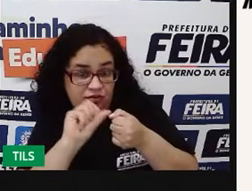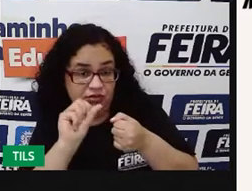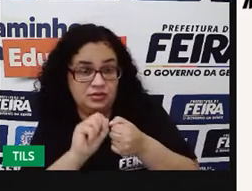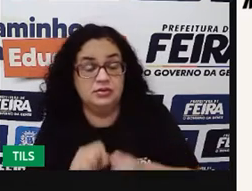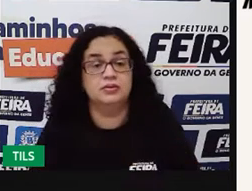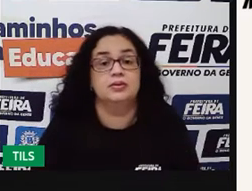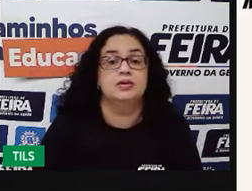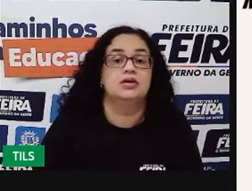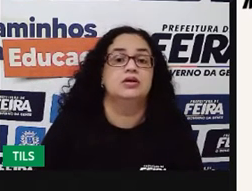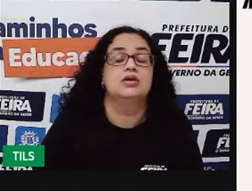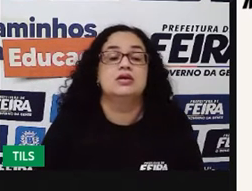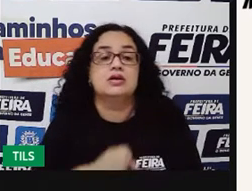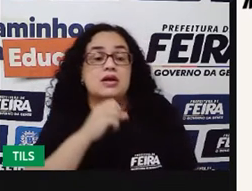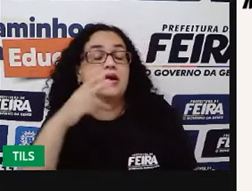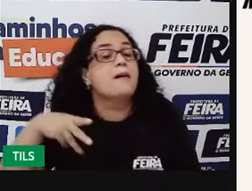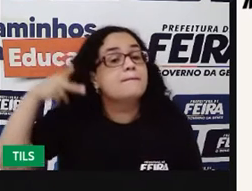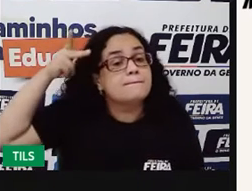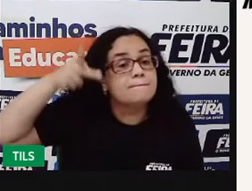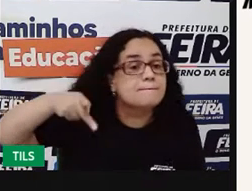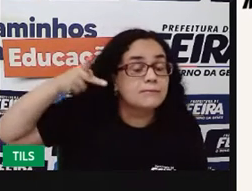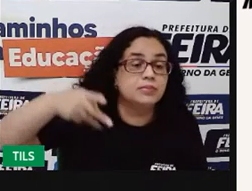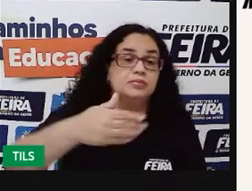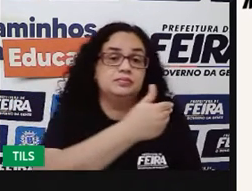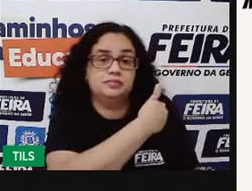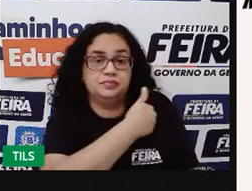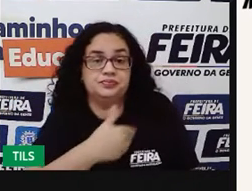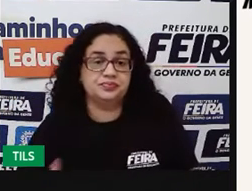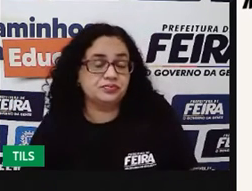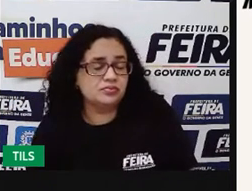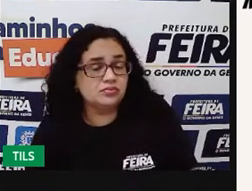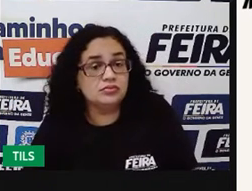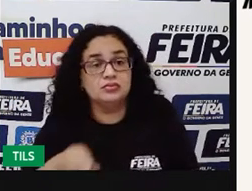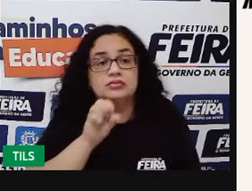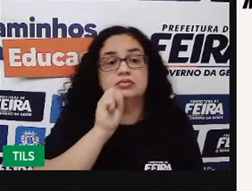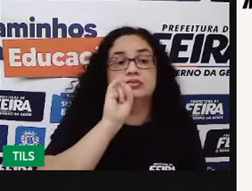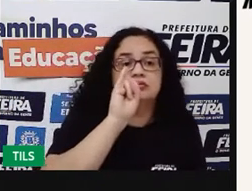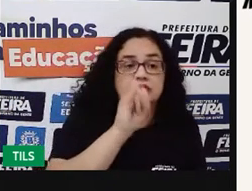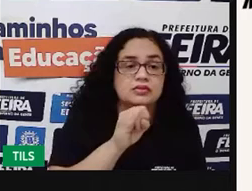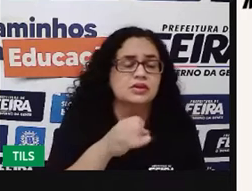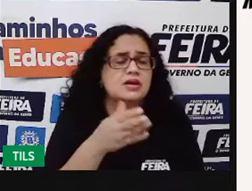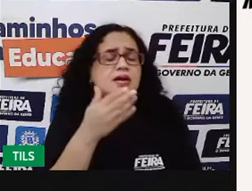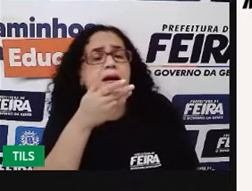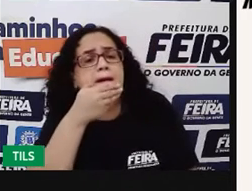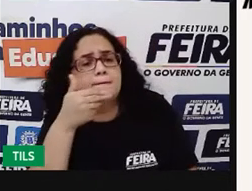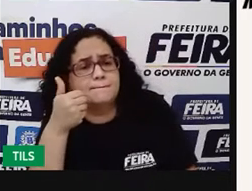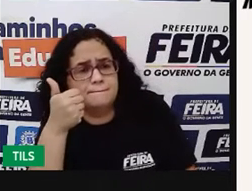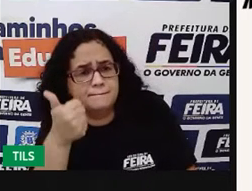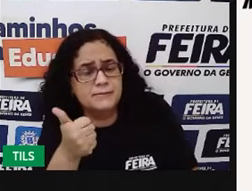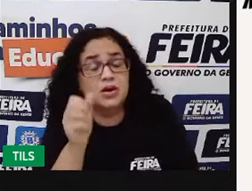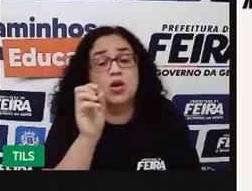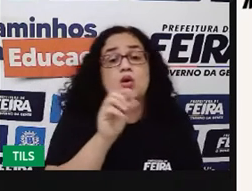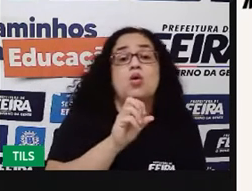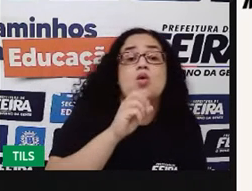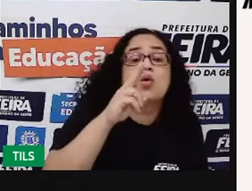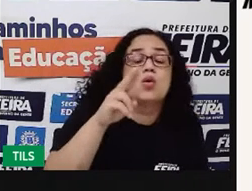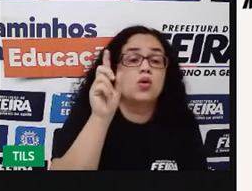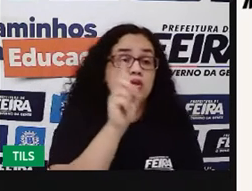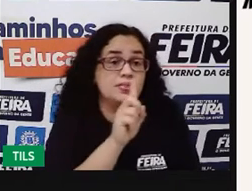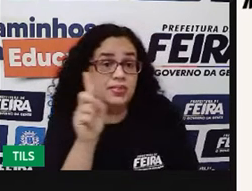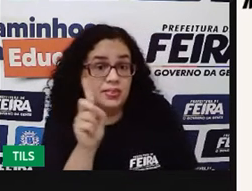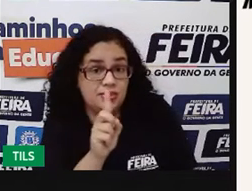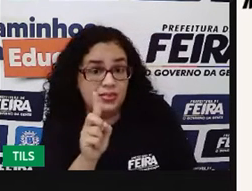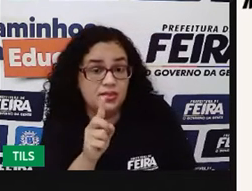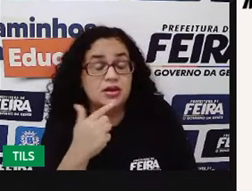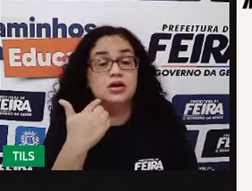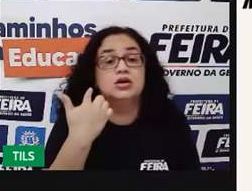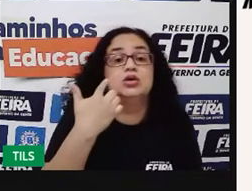implementação, aquela política pública, se é realmente a melhor solução ou não. E aí, gente vem para